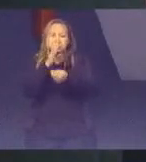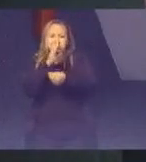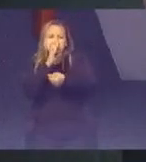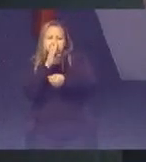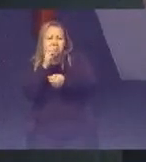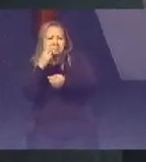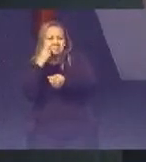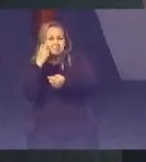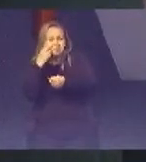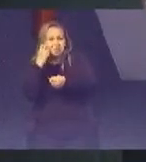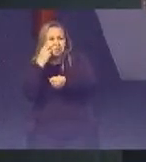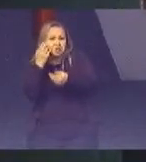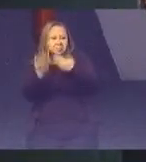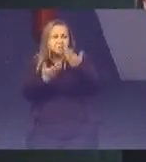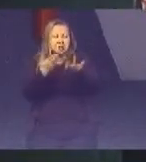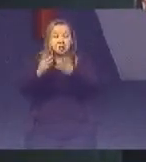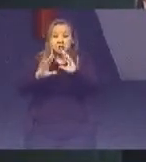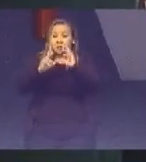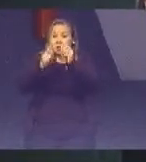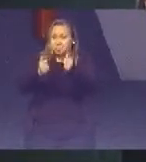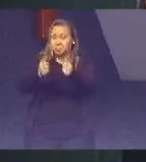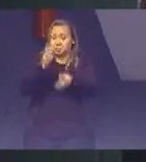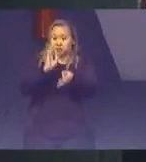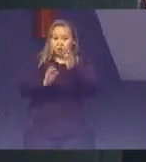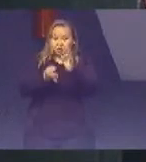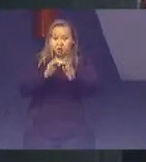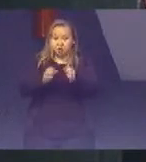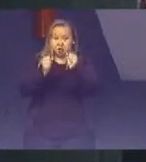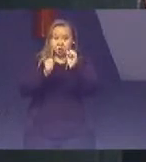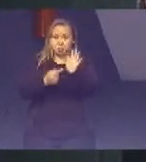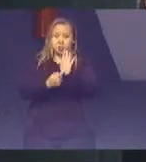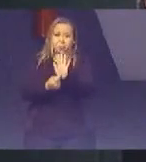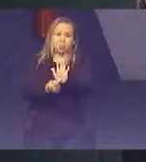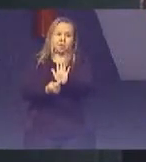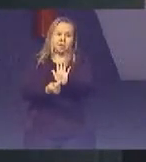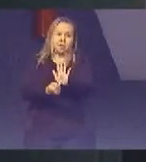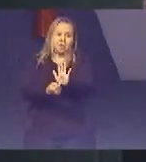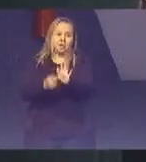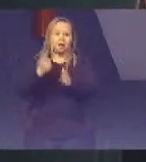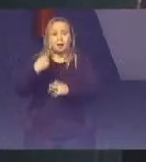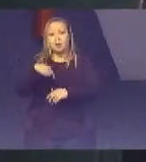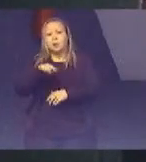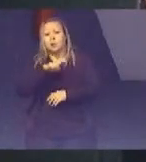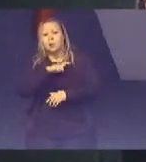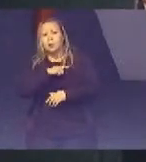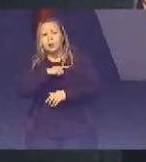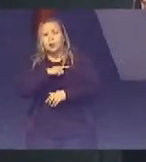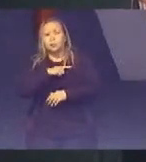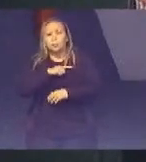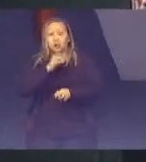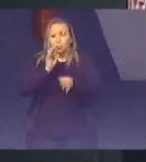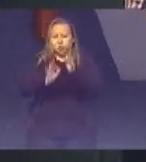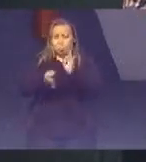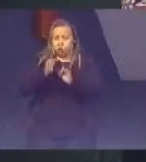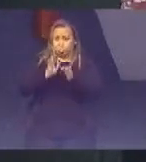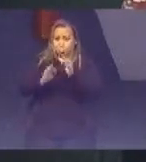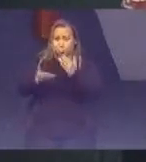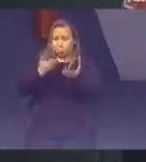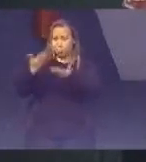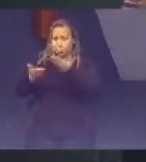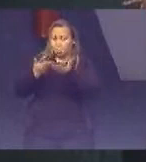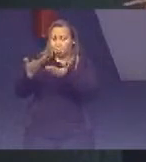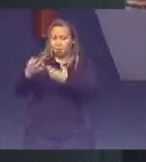relação A tudo Que o judiciário Pode mostrar Em relação Ao todo Do judiciário Em relação A